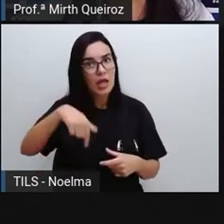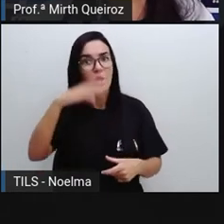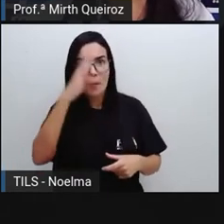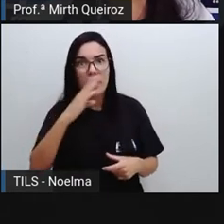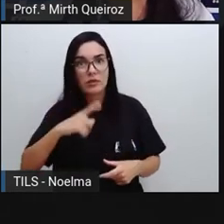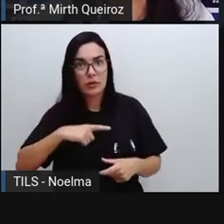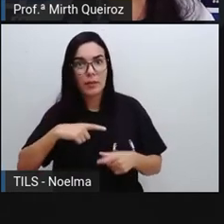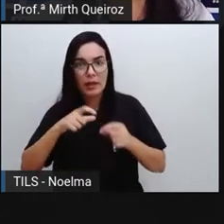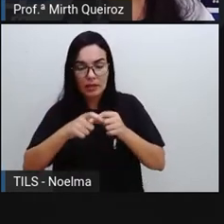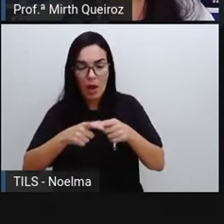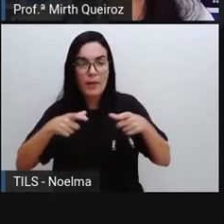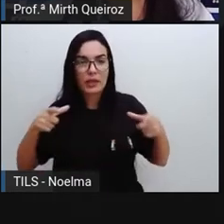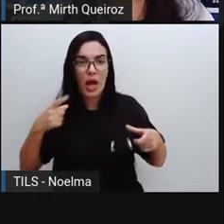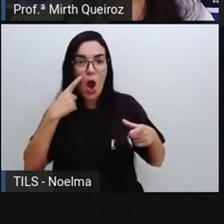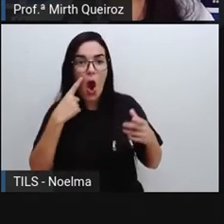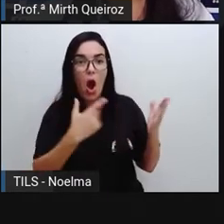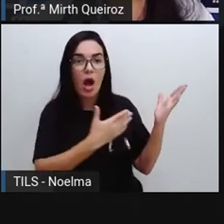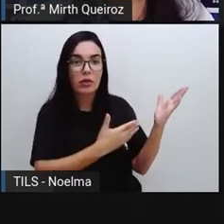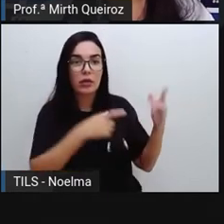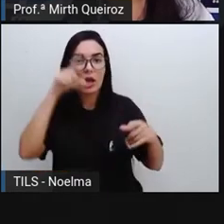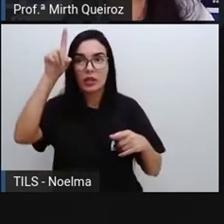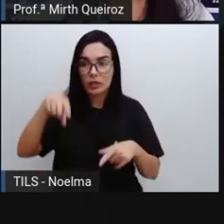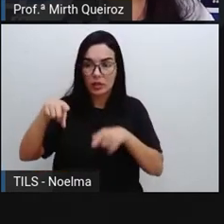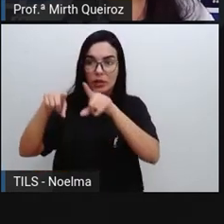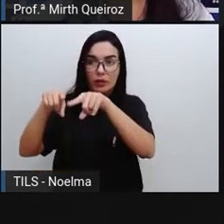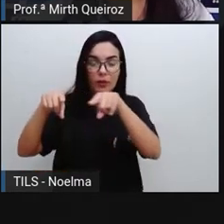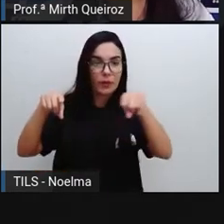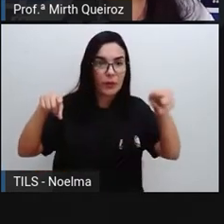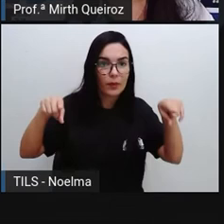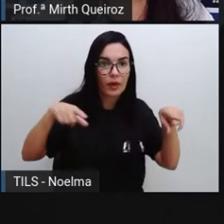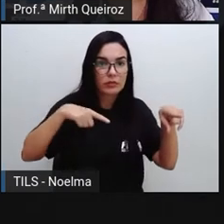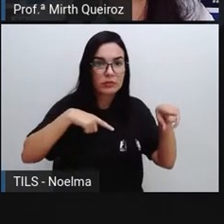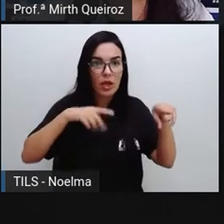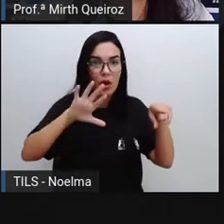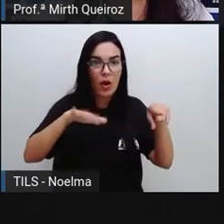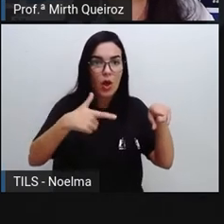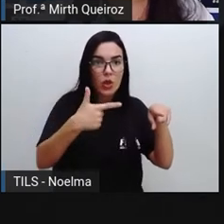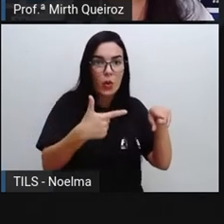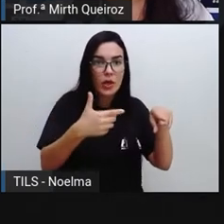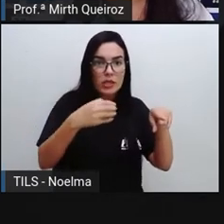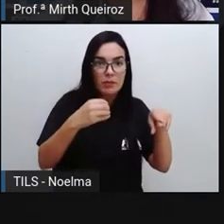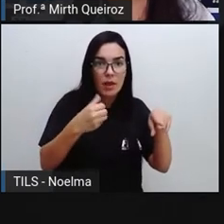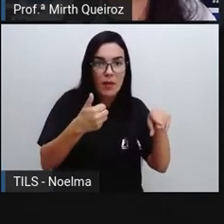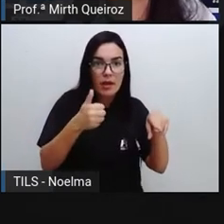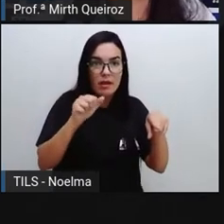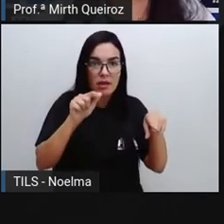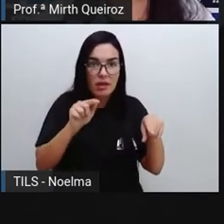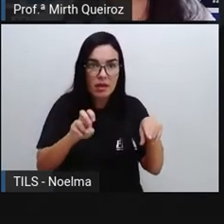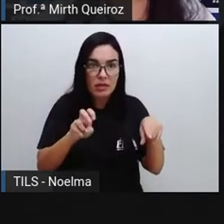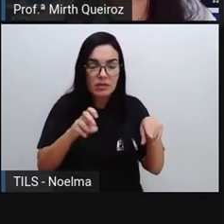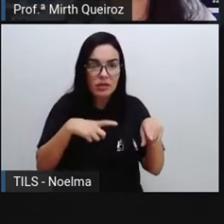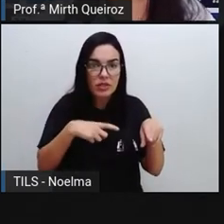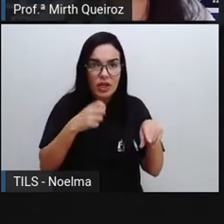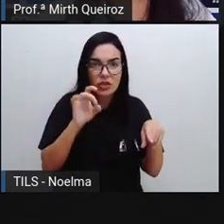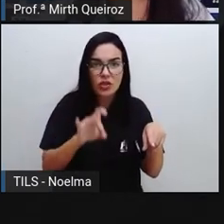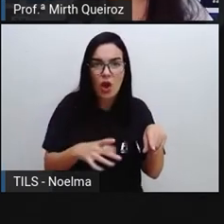em 2015, por exemplo, nós tínhamos 214 casos, em 2018, olha só, 1